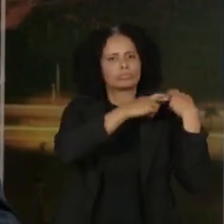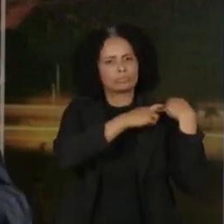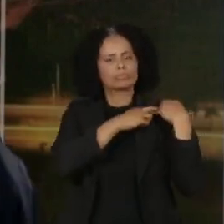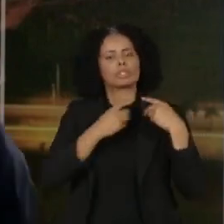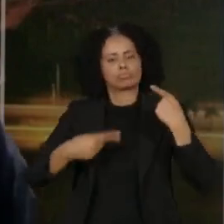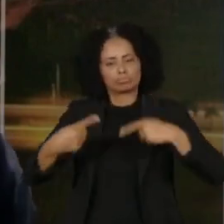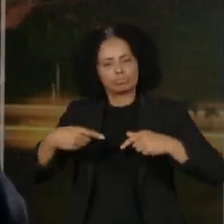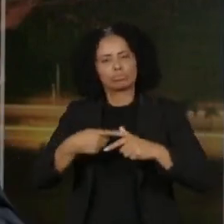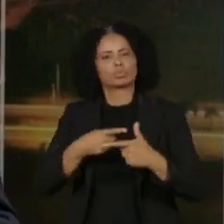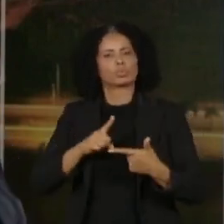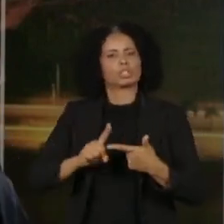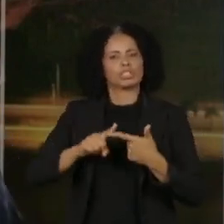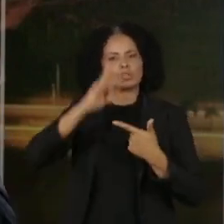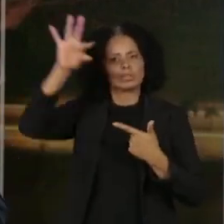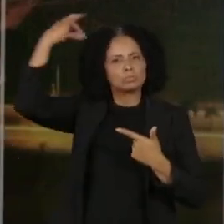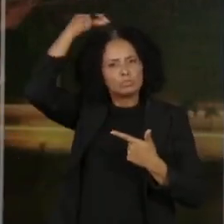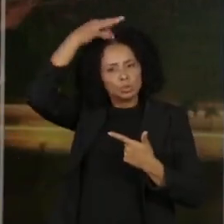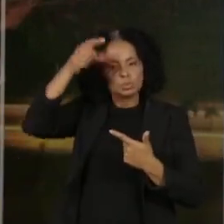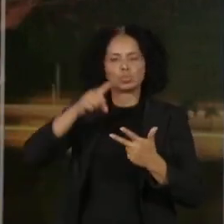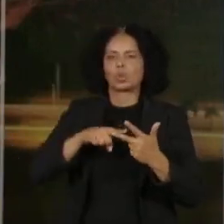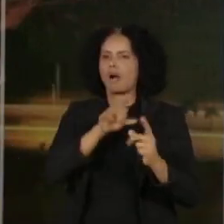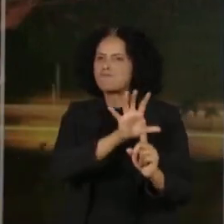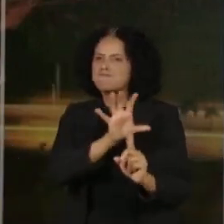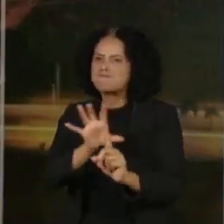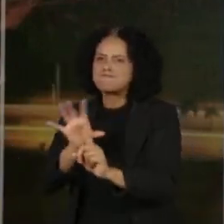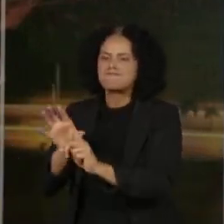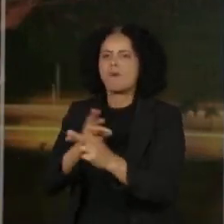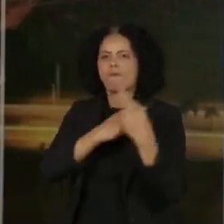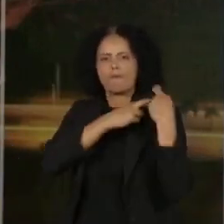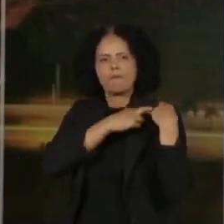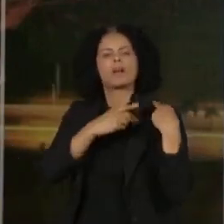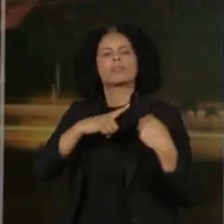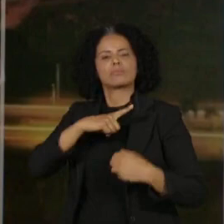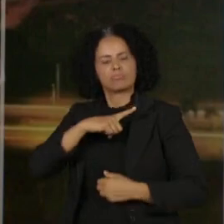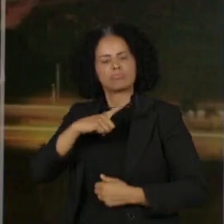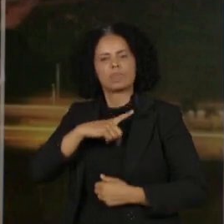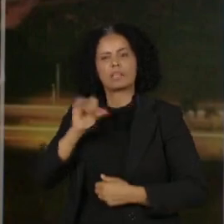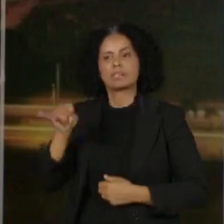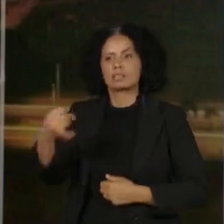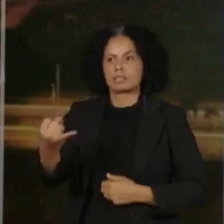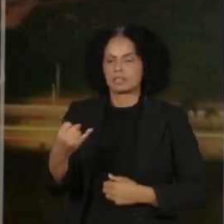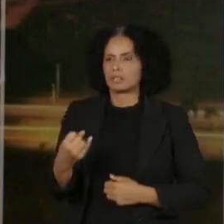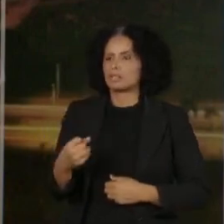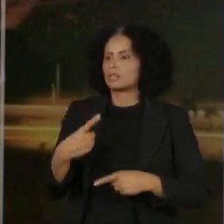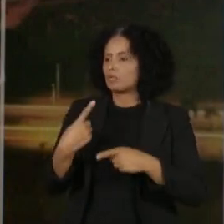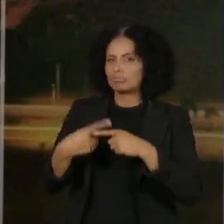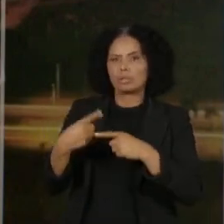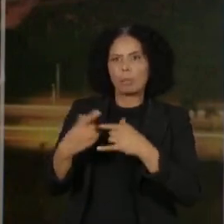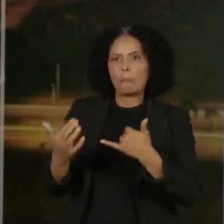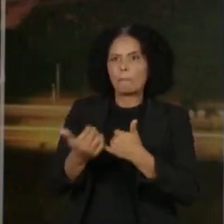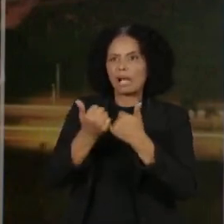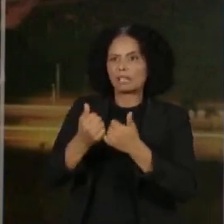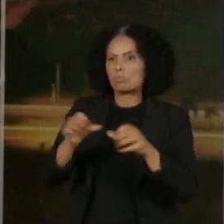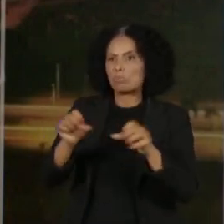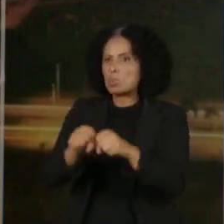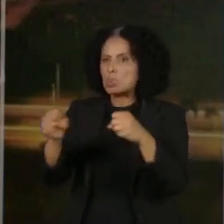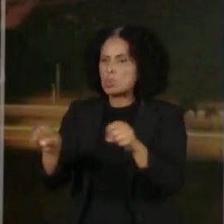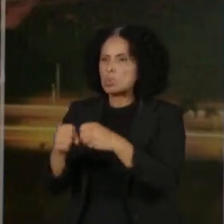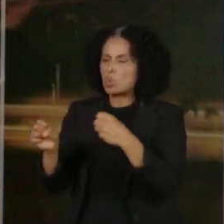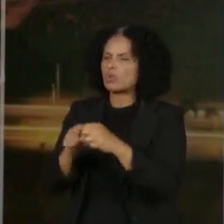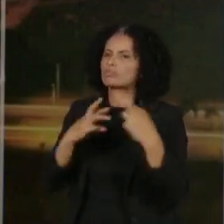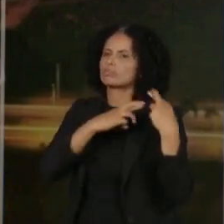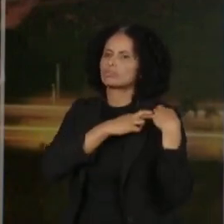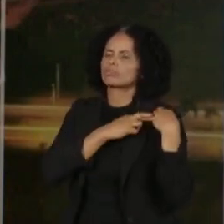intelectual, espiritual, e o bolsonarismo tem, inclusive, responsabilidade material nas atitudes. E a apuração vai ser feita.